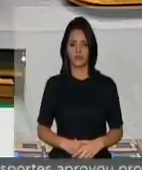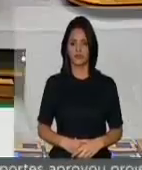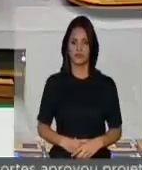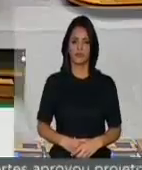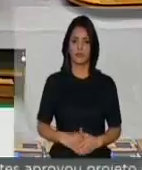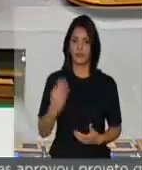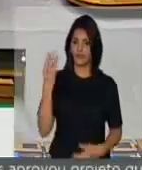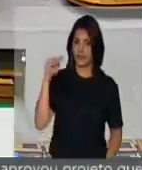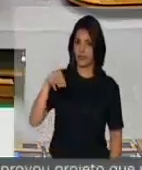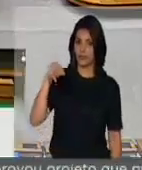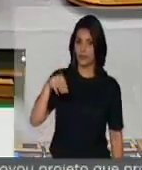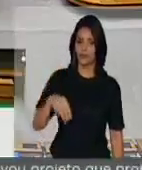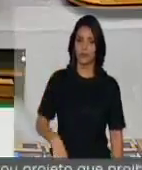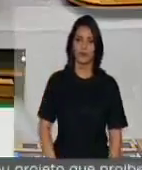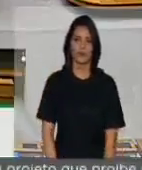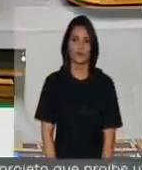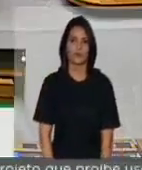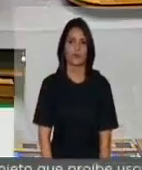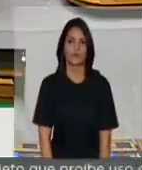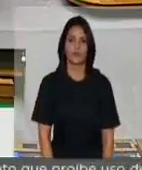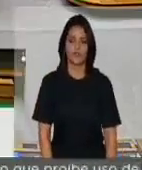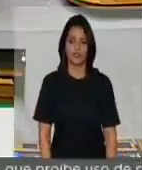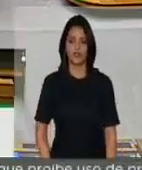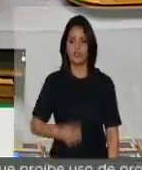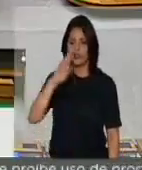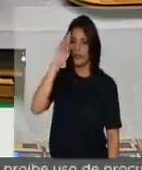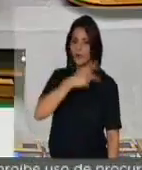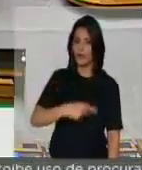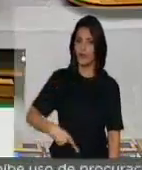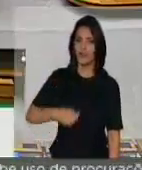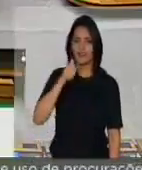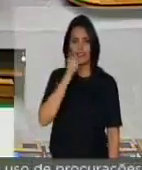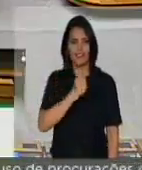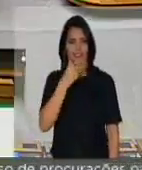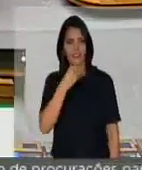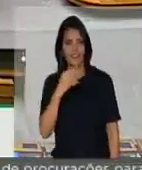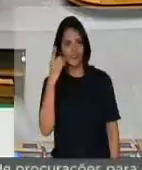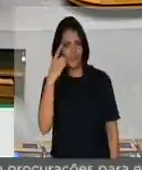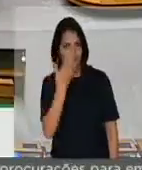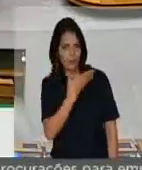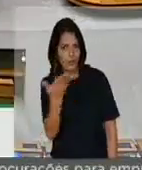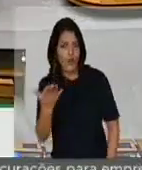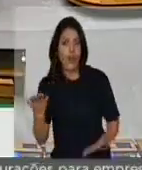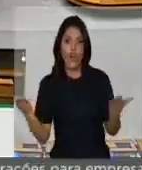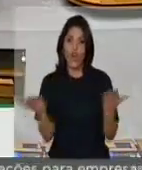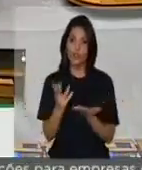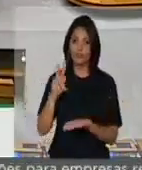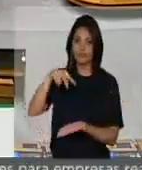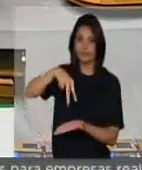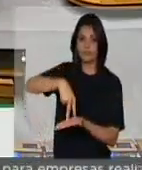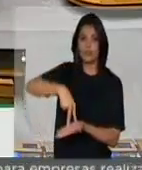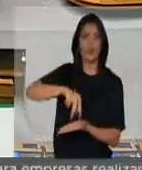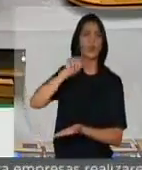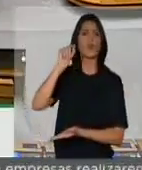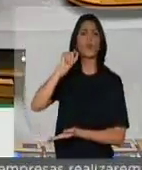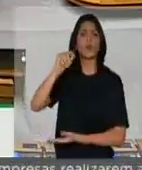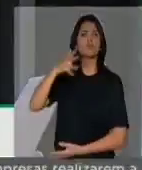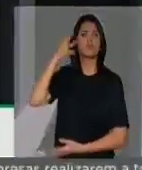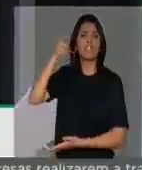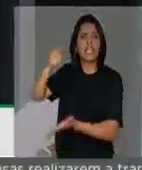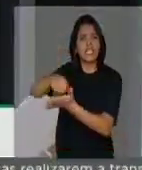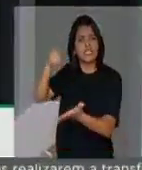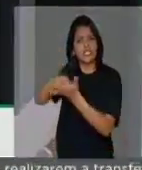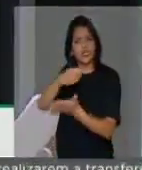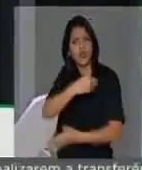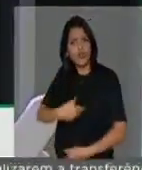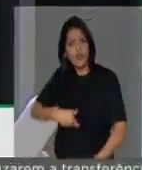Três minutos. Senhor presidente, senhoras deputadas, senhores deputados, hoje eu ocupo a tribuna para exigir que o governo federal honre